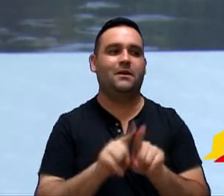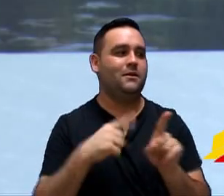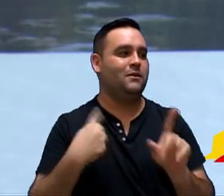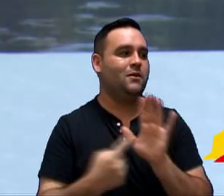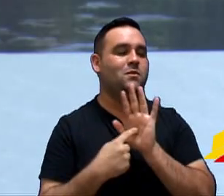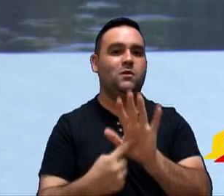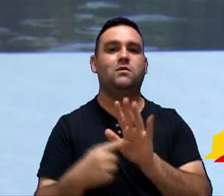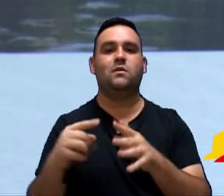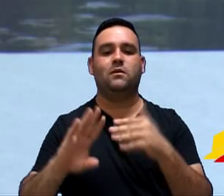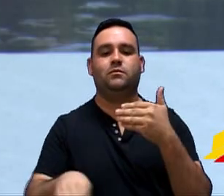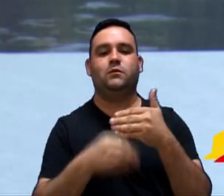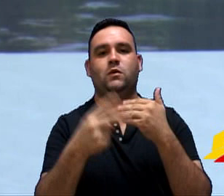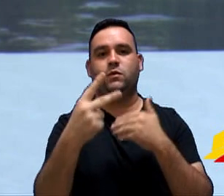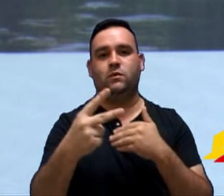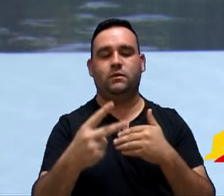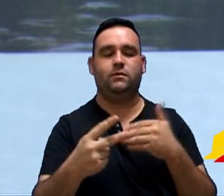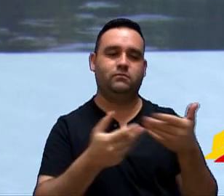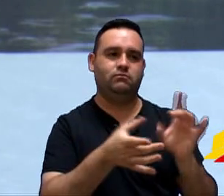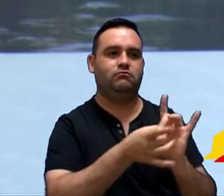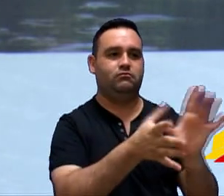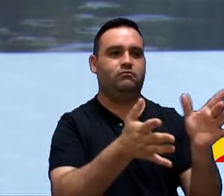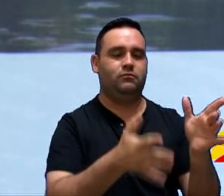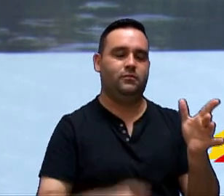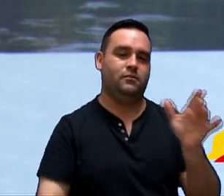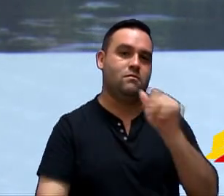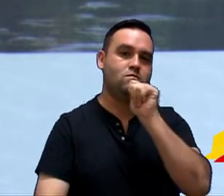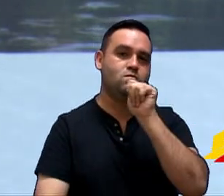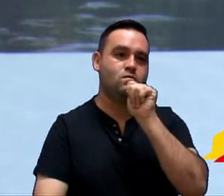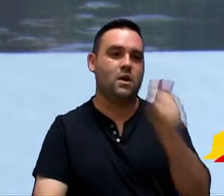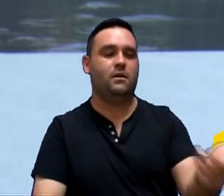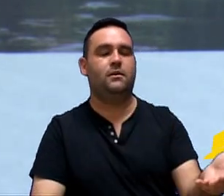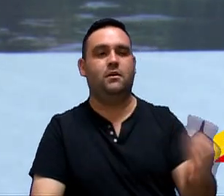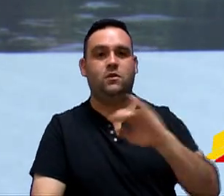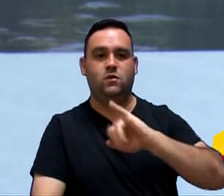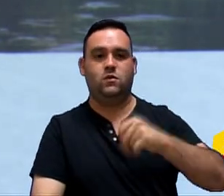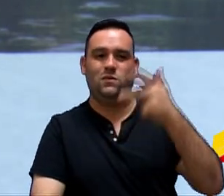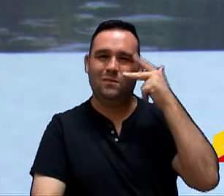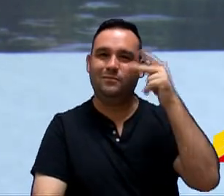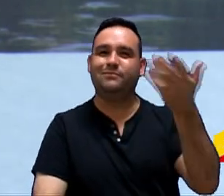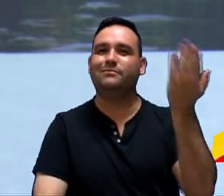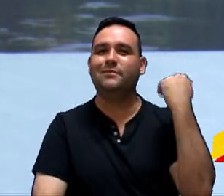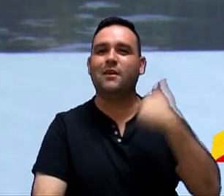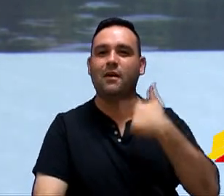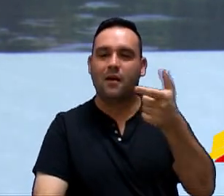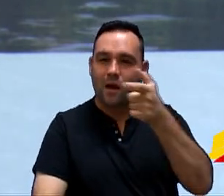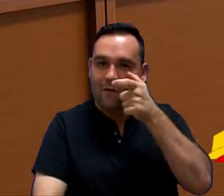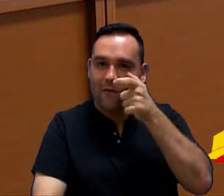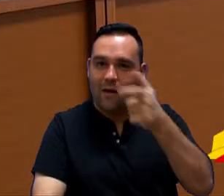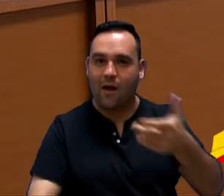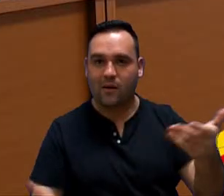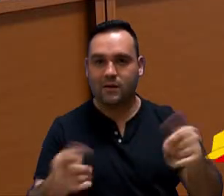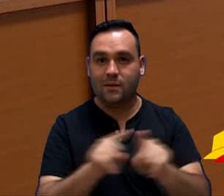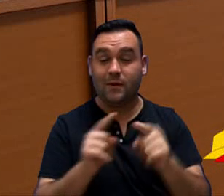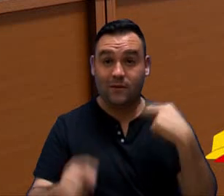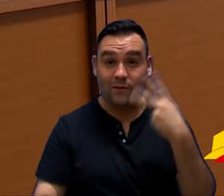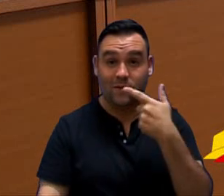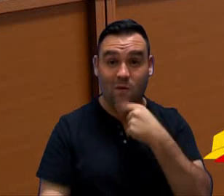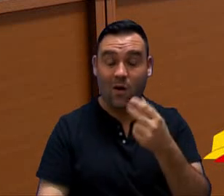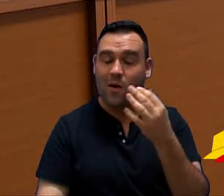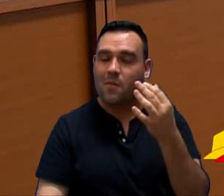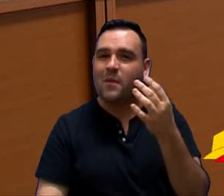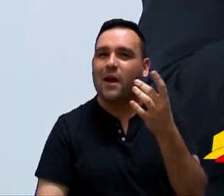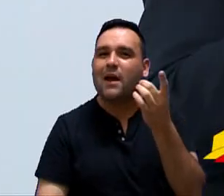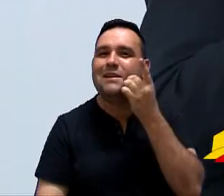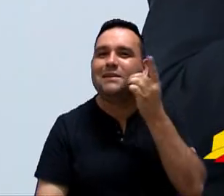Nós apresentamos duas emendas, é claro, vereador, pois não. Ô, João, eu estava observando aqui, o Fernando Dene fez uma emenda,